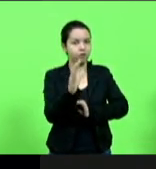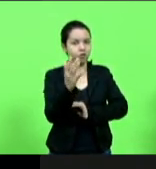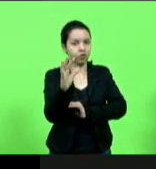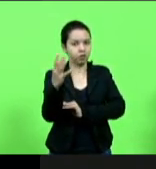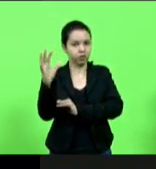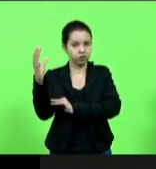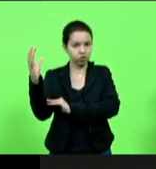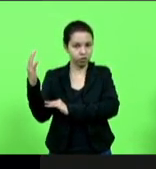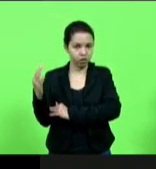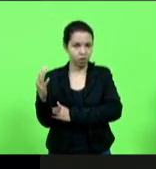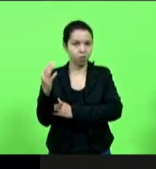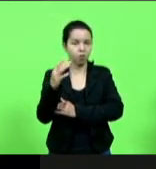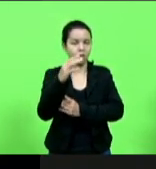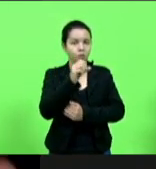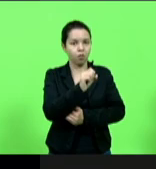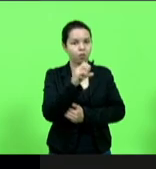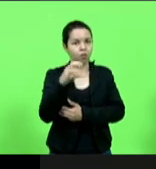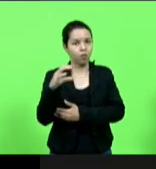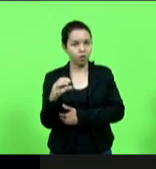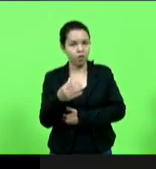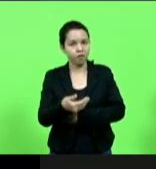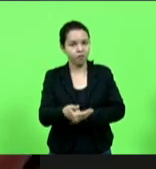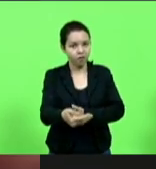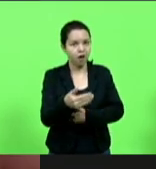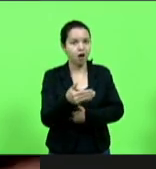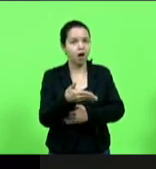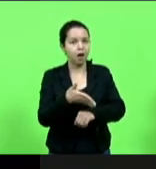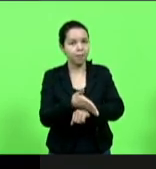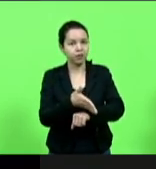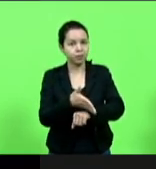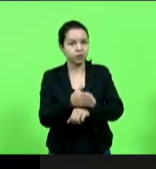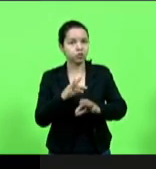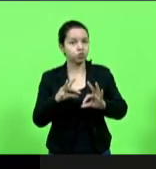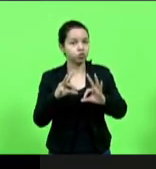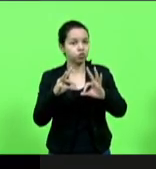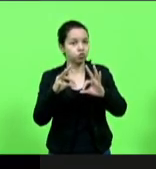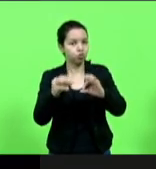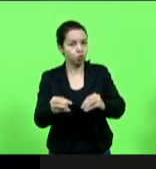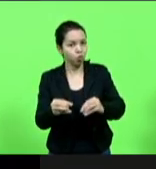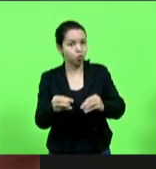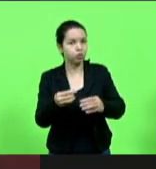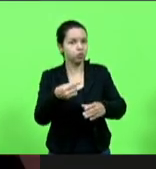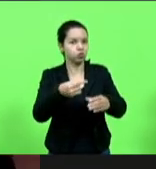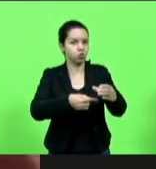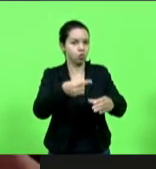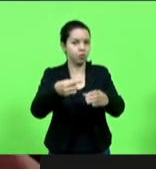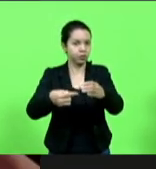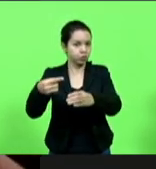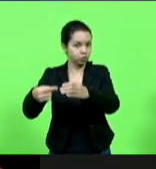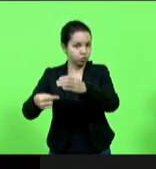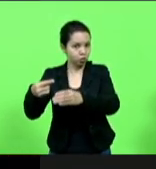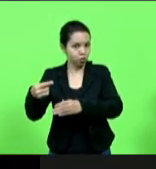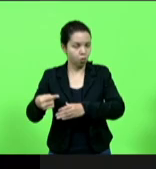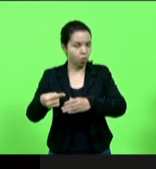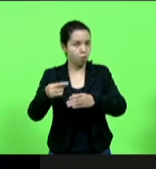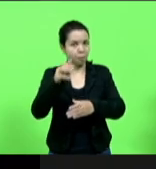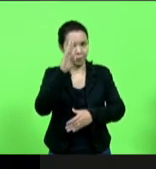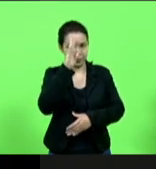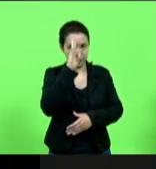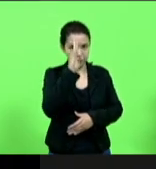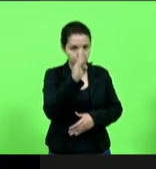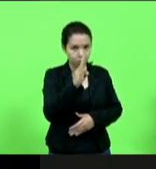vai ter a participação de todas as comissões especialmente das comissões